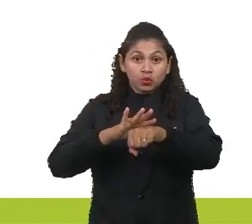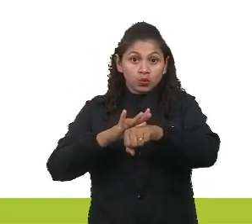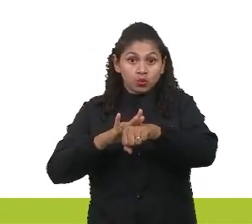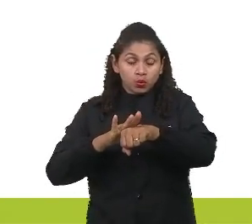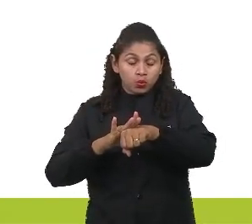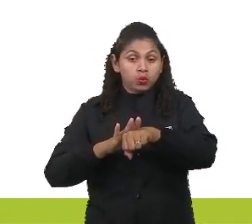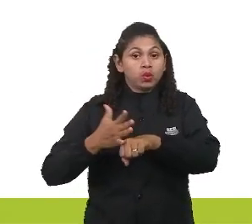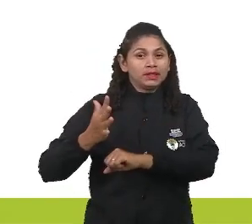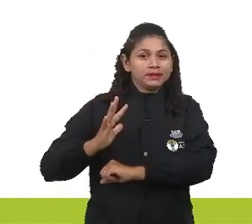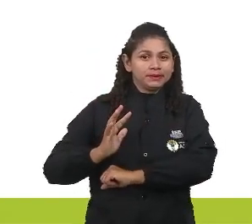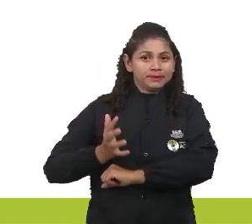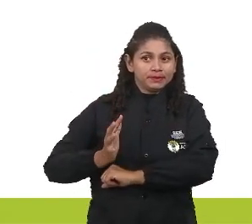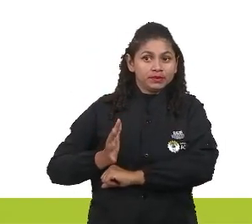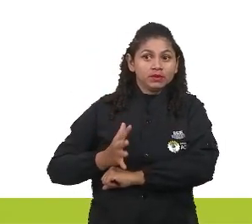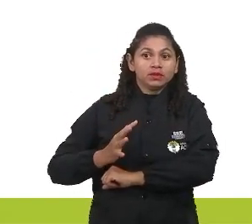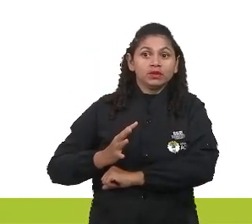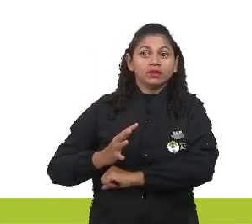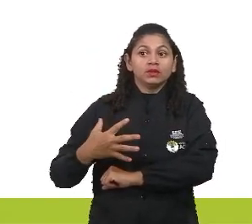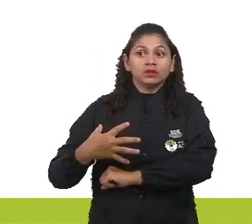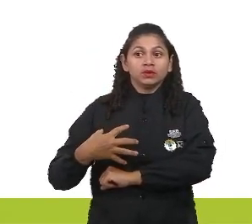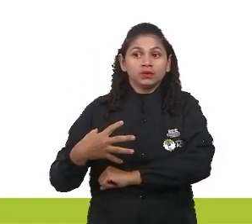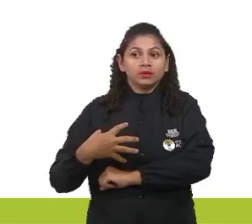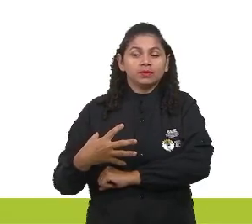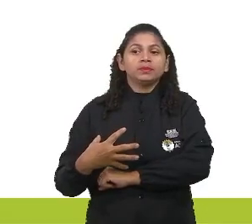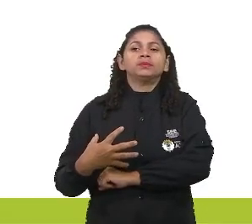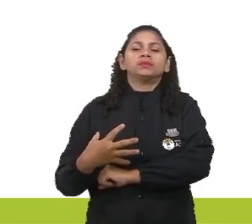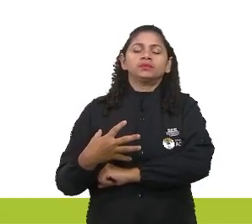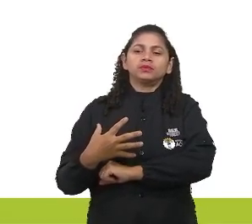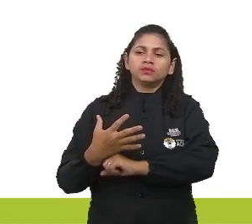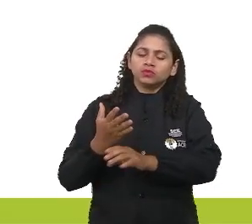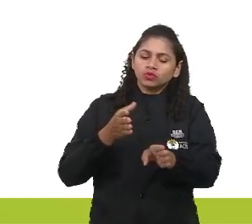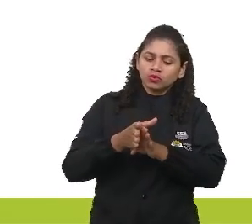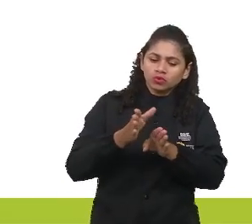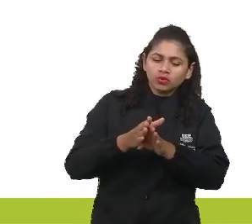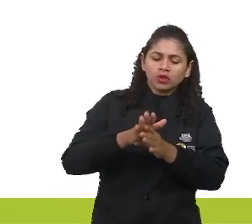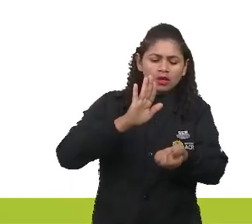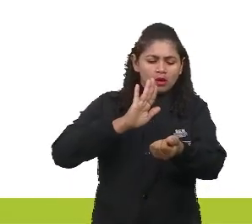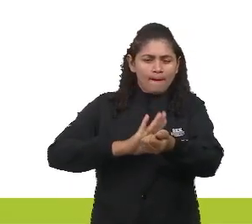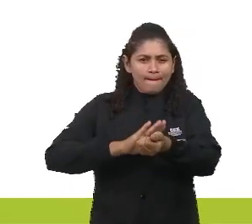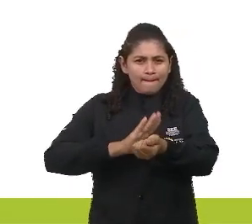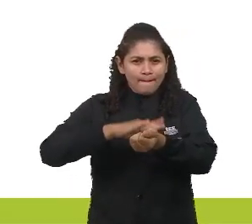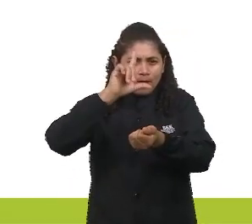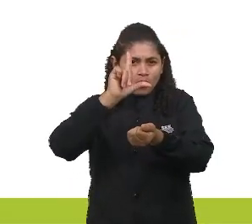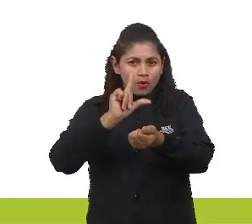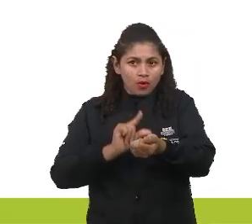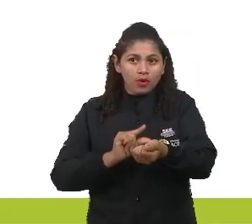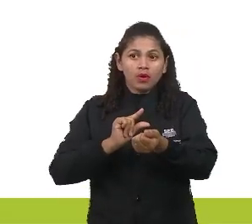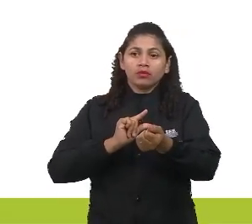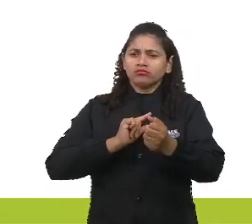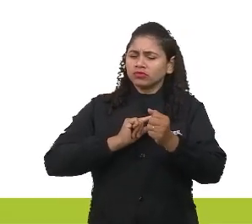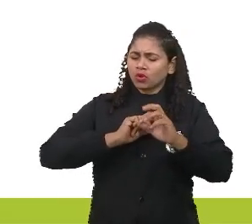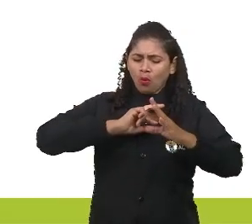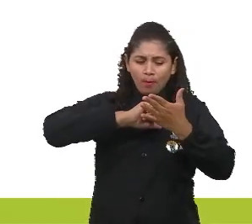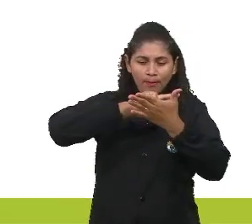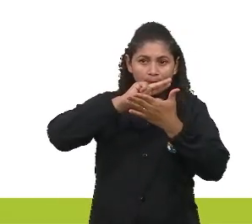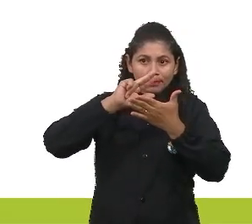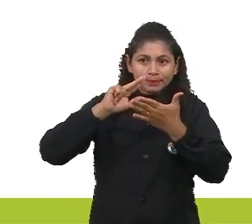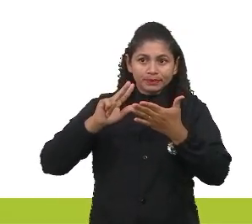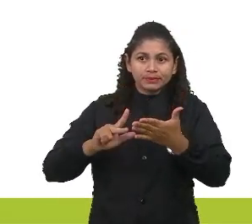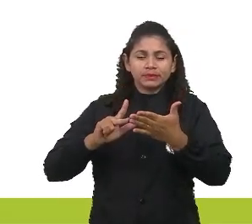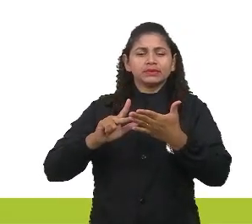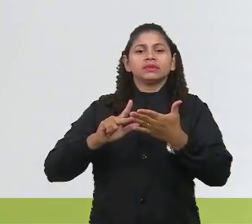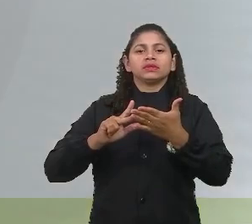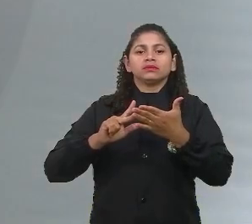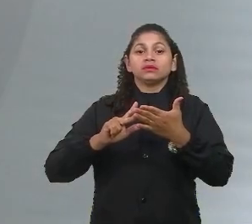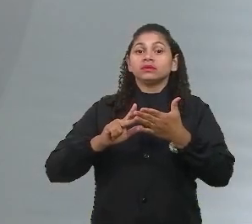os ossos. Já o exercício físico auxilia no controle de colesterol, reduz os riscos de obesidade e também é recomendado para tratamento de depressão.